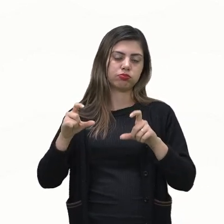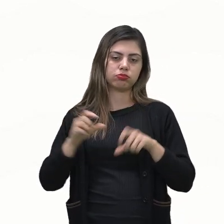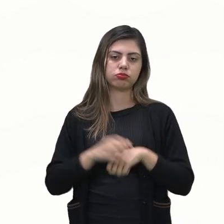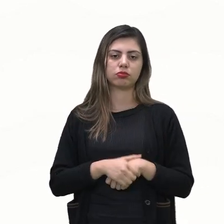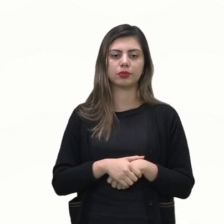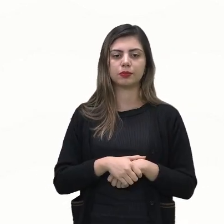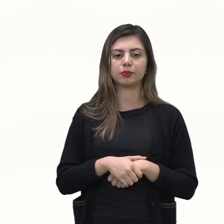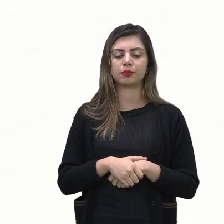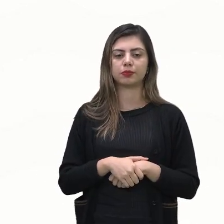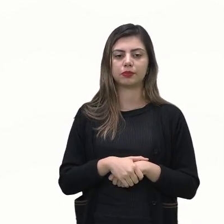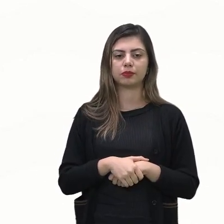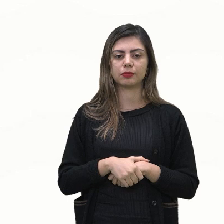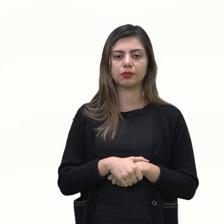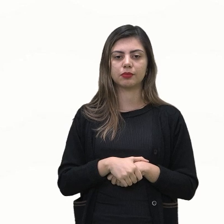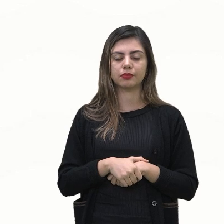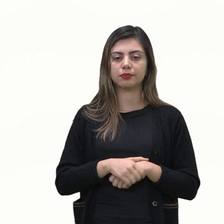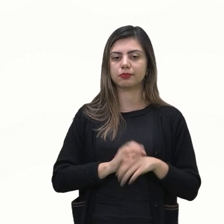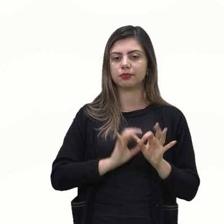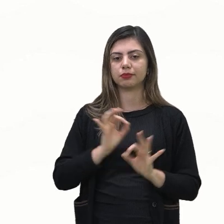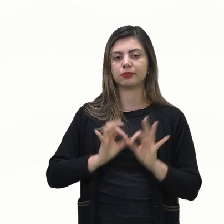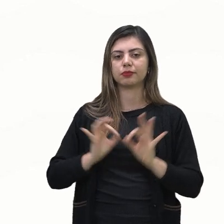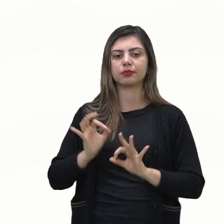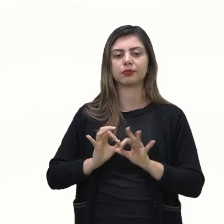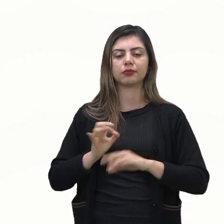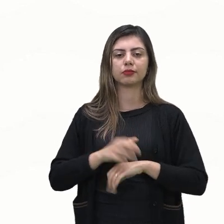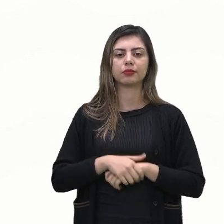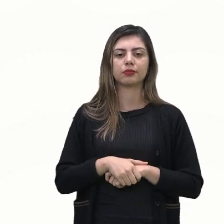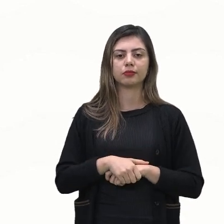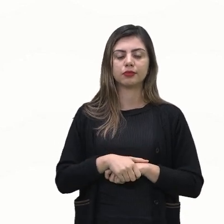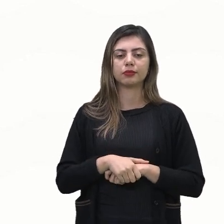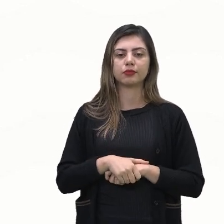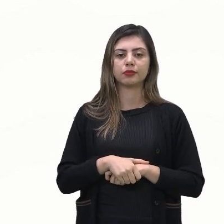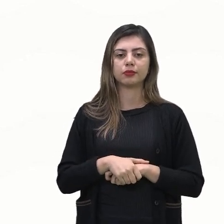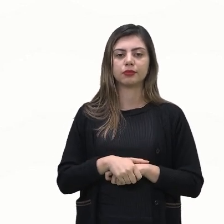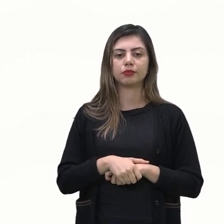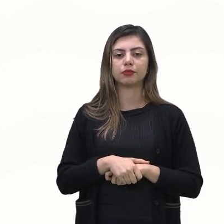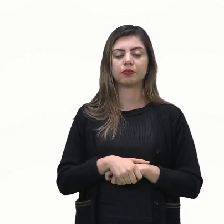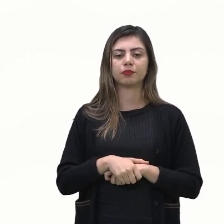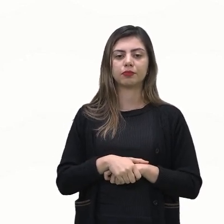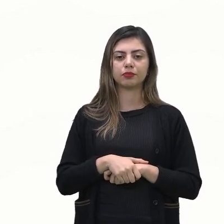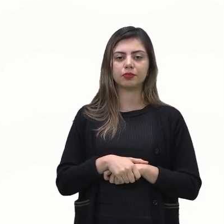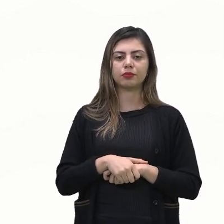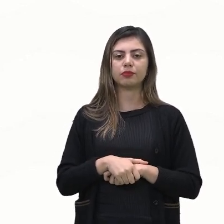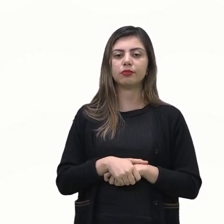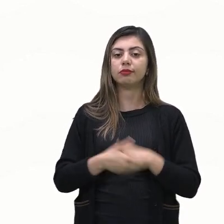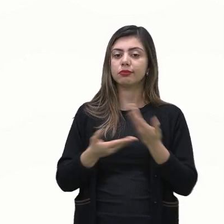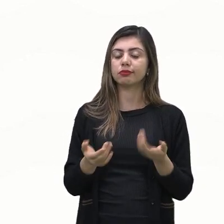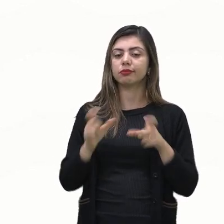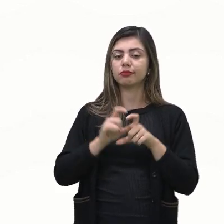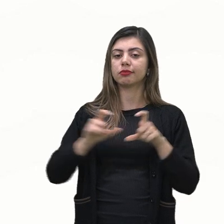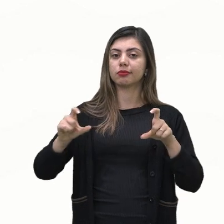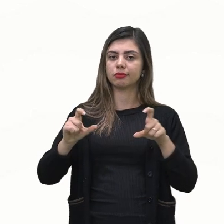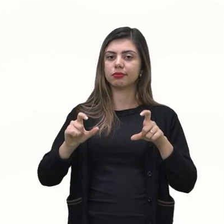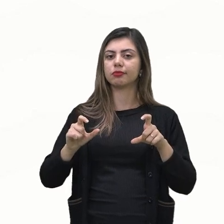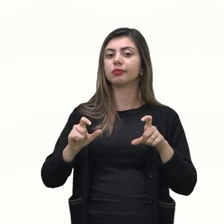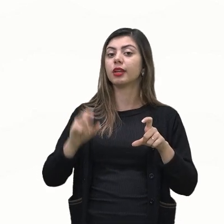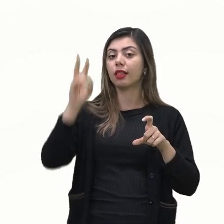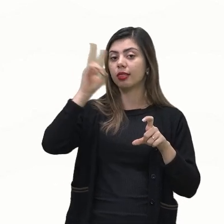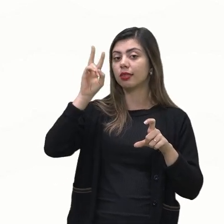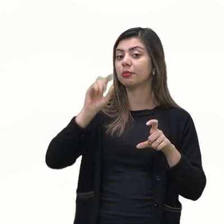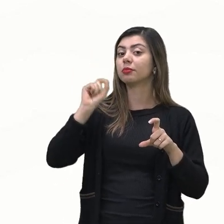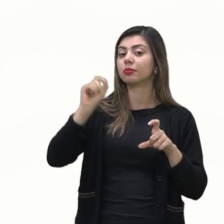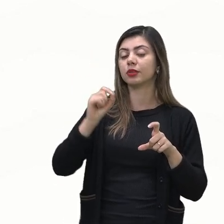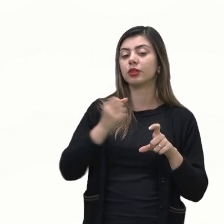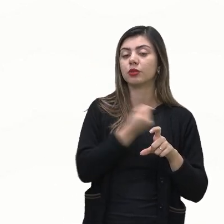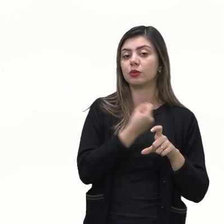refazer aqui fica um pouco feio tá vamos fazer aqui o espaço amostral ele vai não se esqueçam de